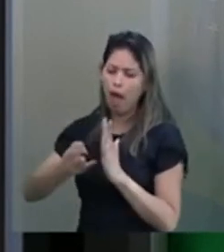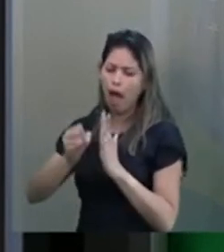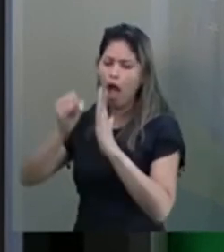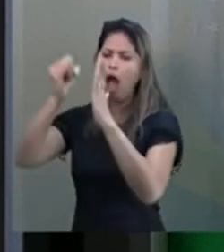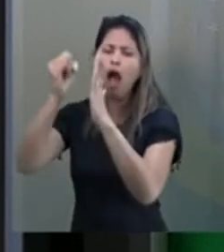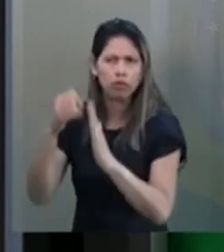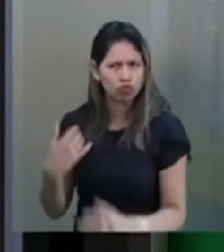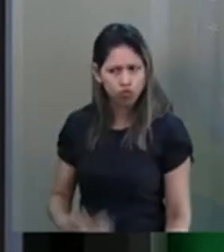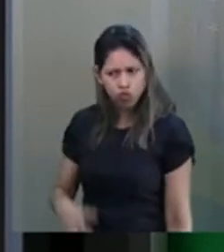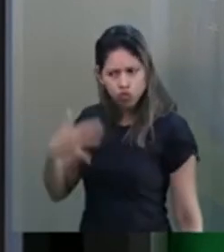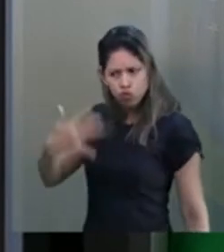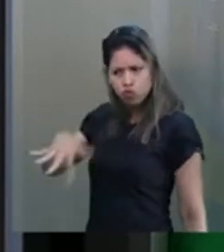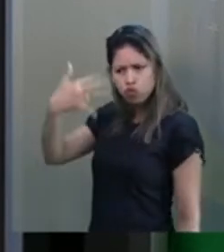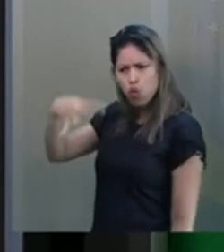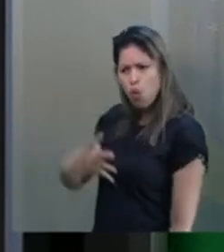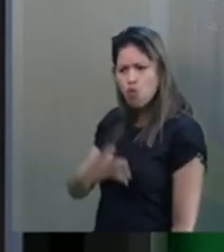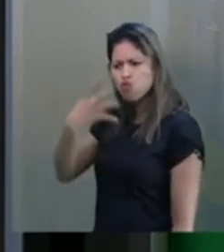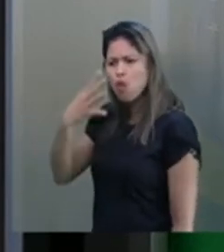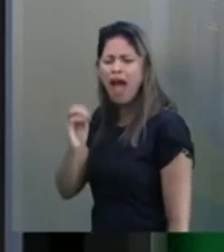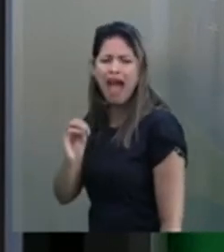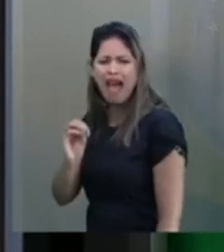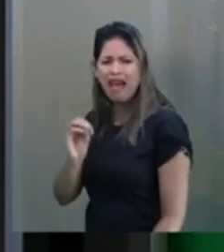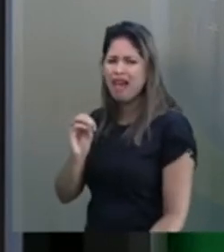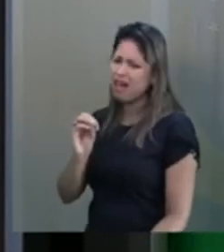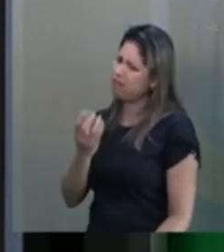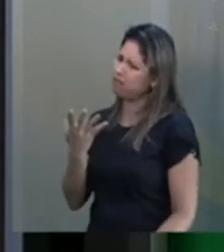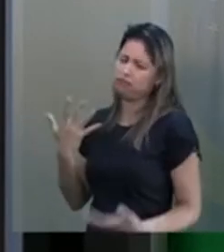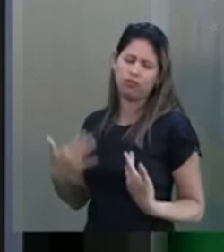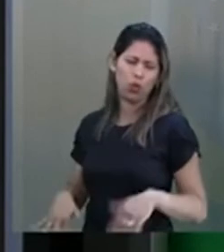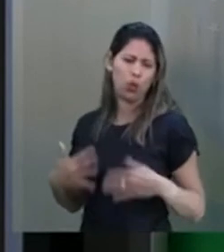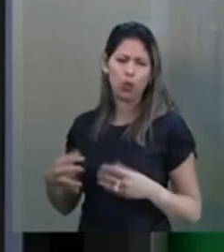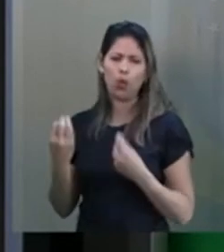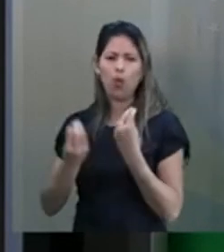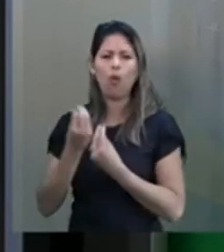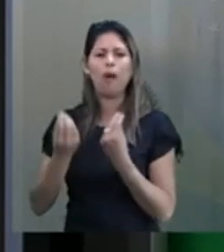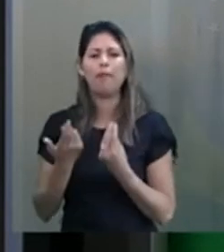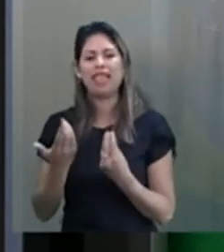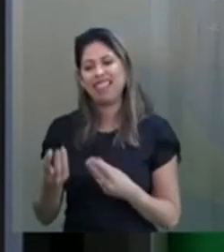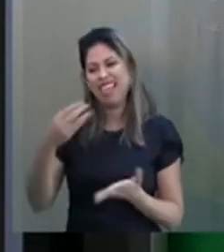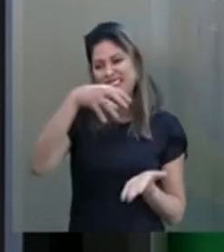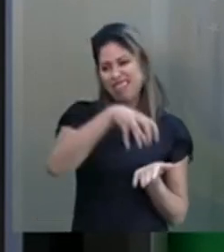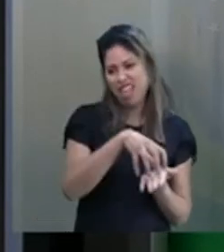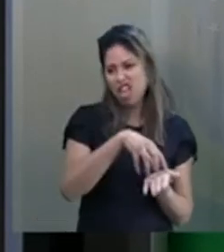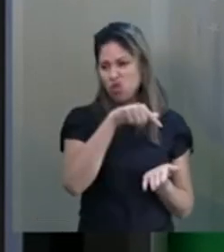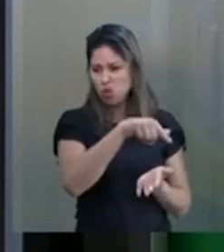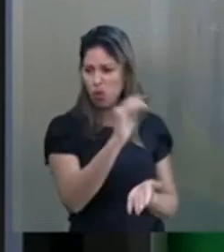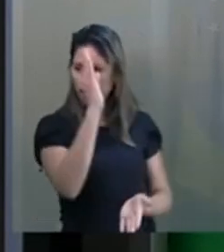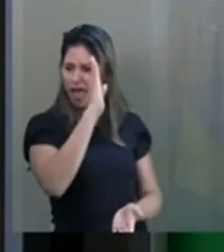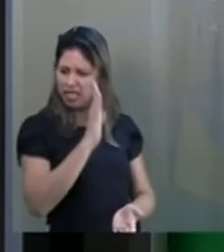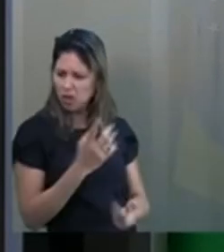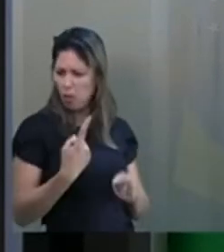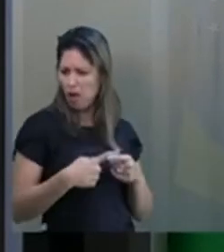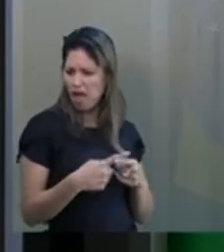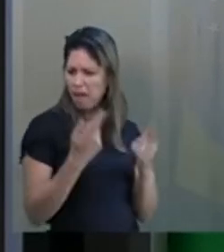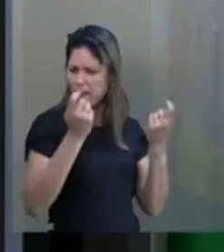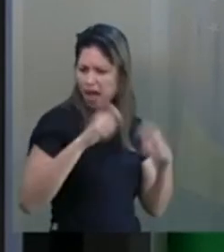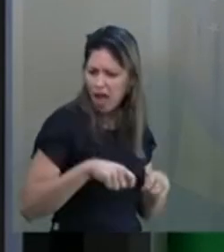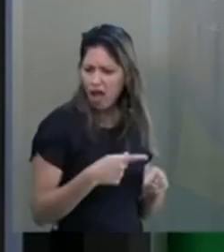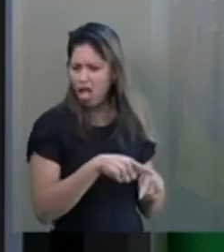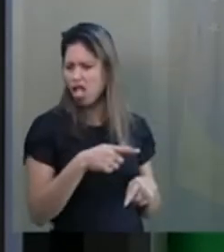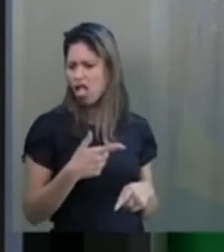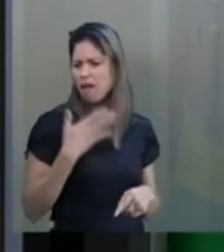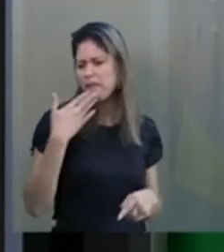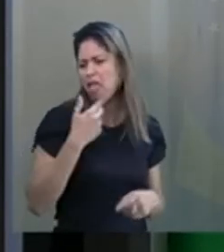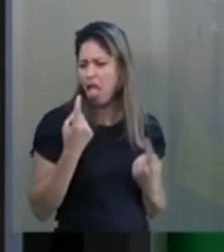abusiva, em que quatro dos dez bancos mais lucrativos do mundo estão no Brasil. Mas peraí, estão no Brasil porque são mais competentes? Estão no Brasil porque são mais